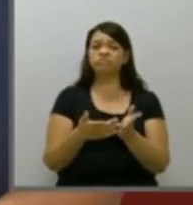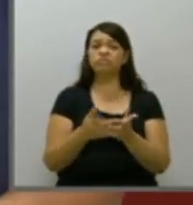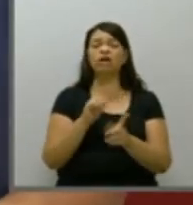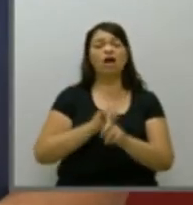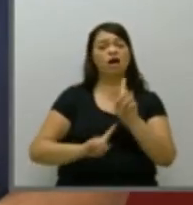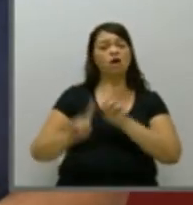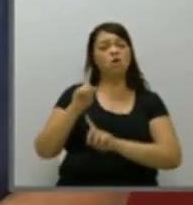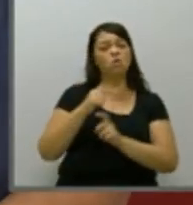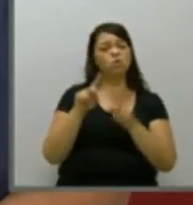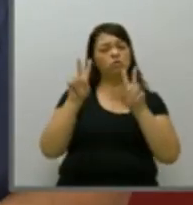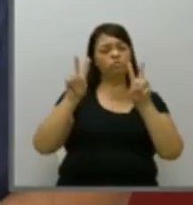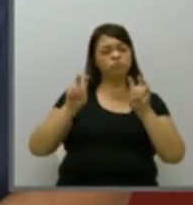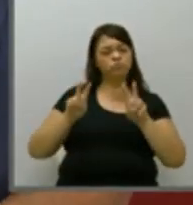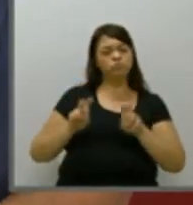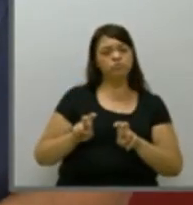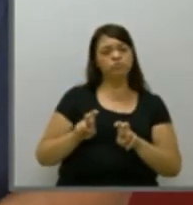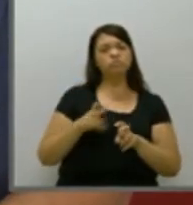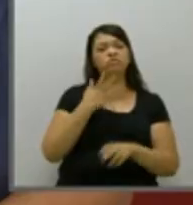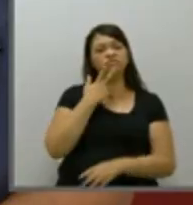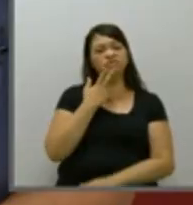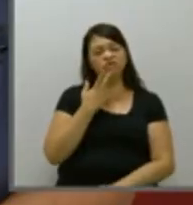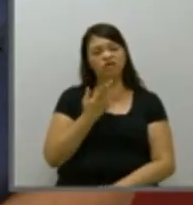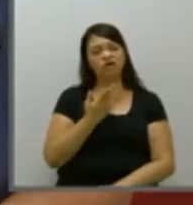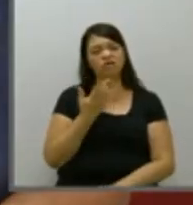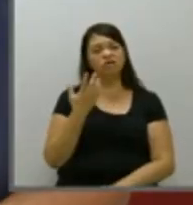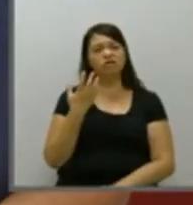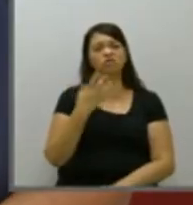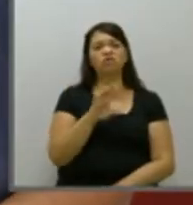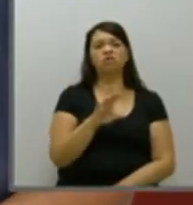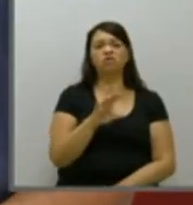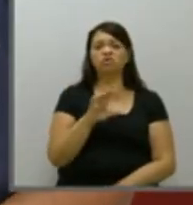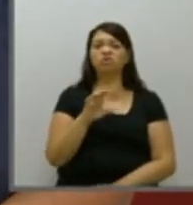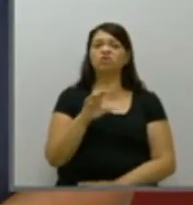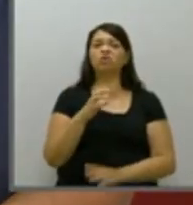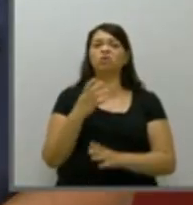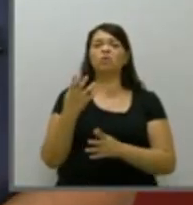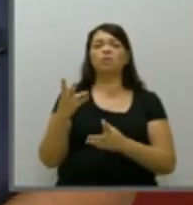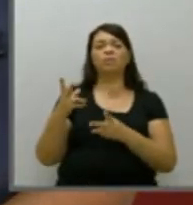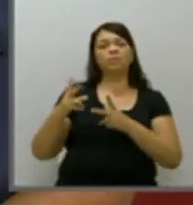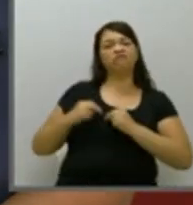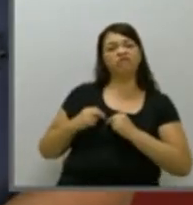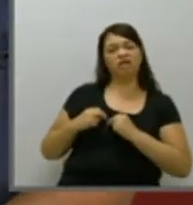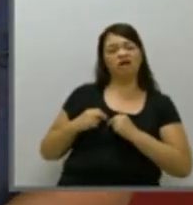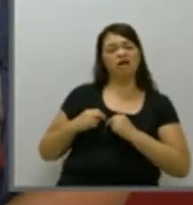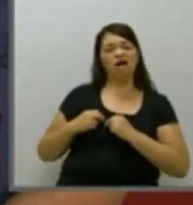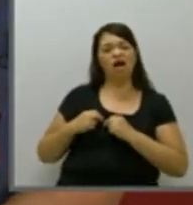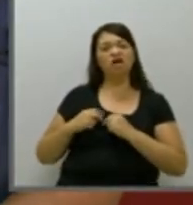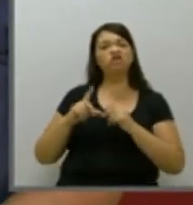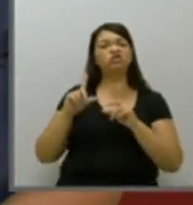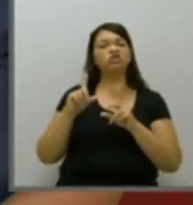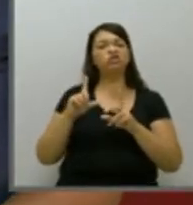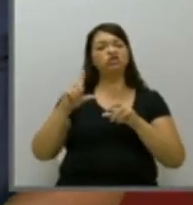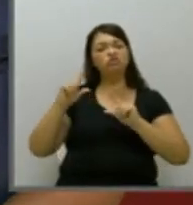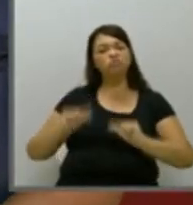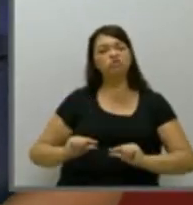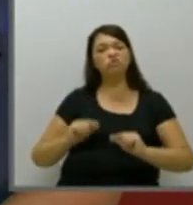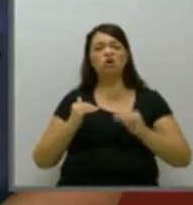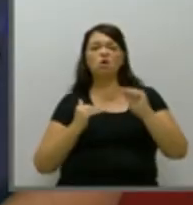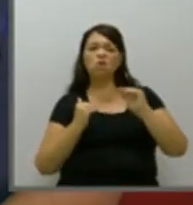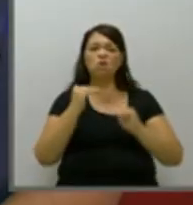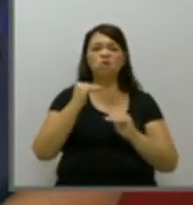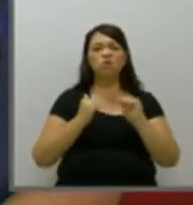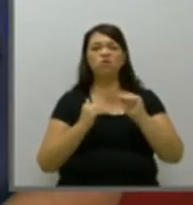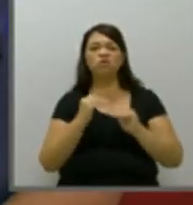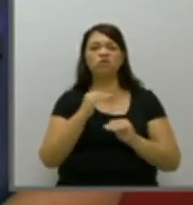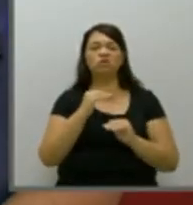questões diretamente relacionadas ao combate aos privilégios dos políticos diminuir ou equiparar o salário do